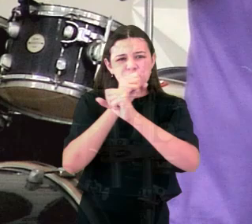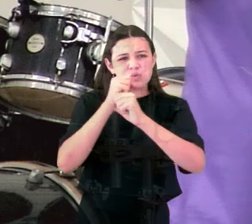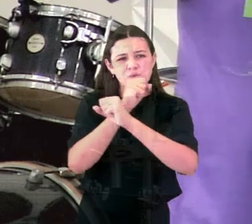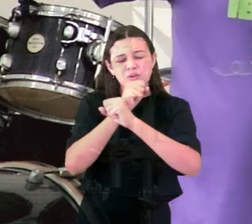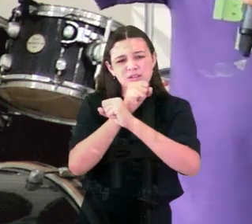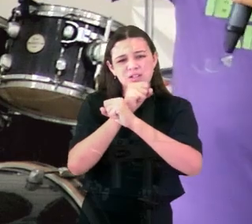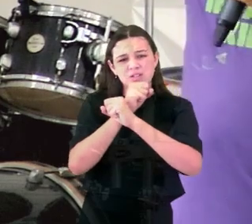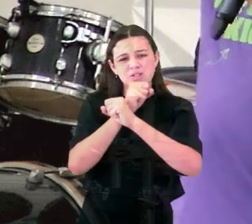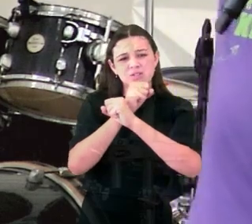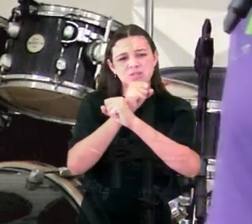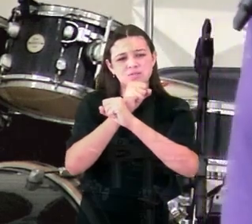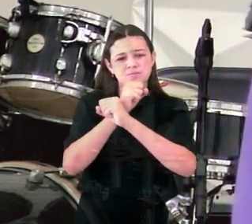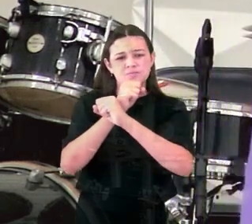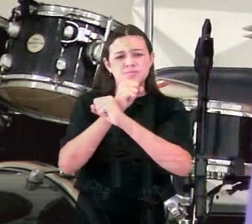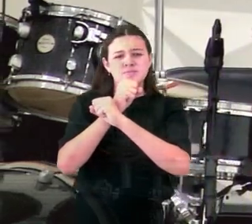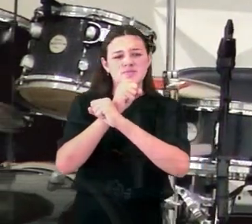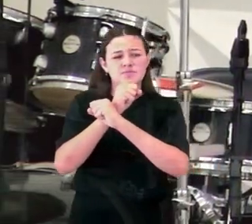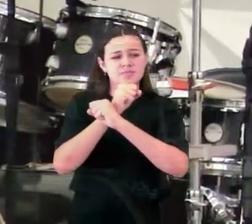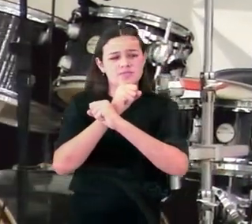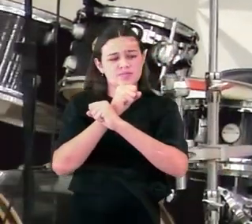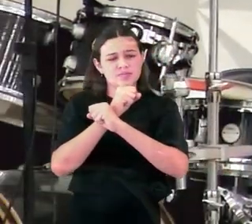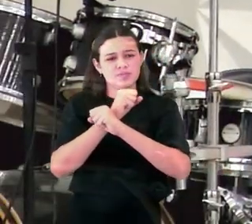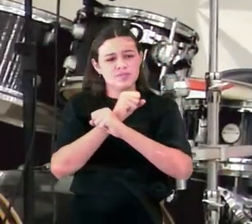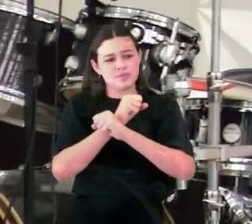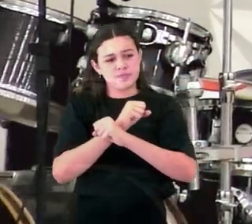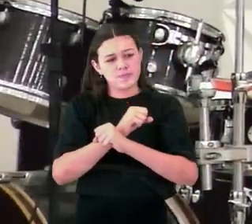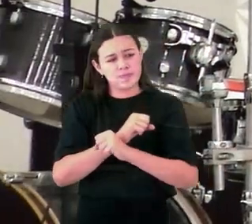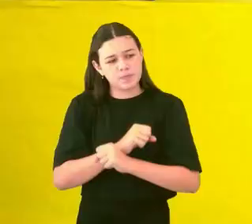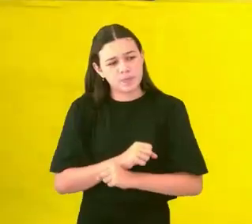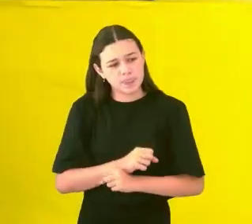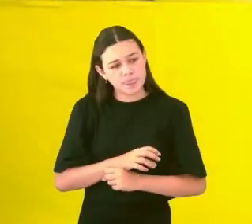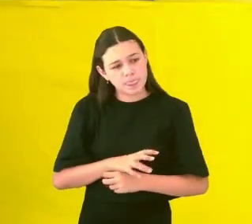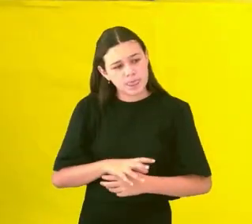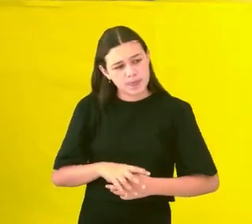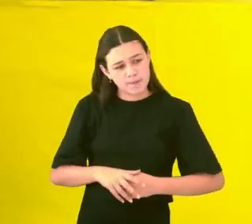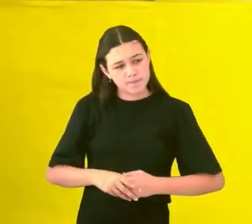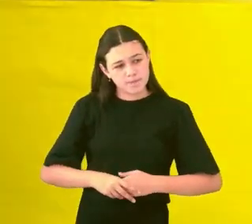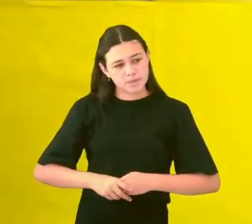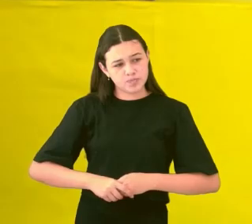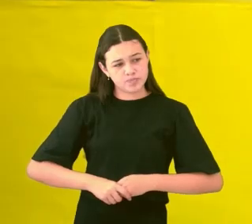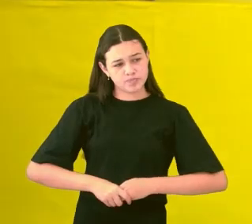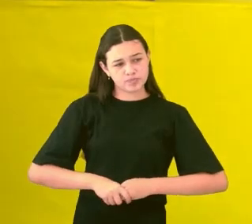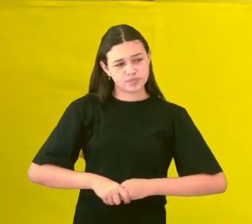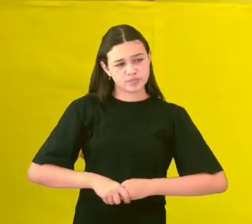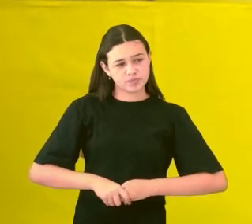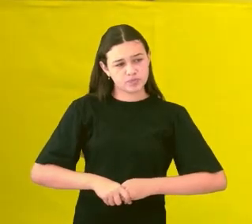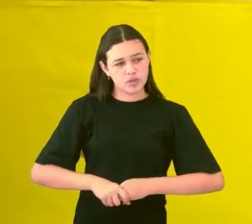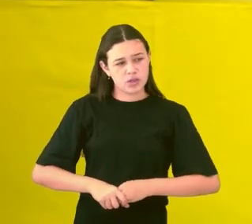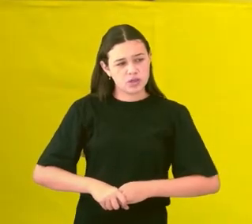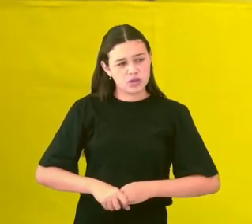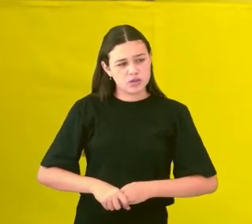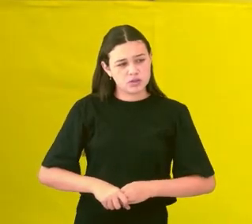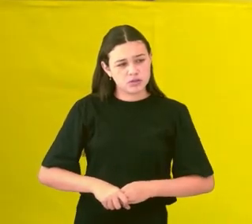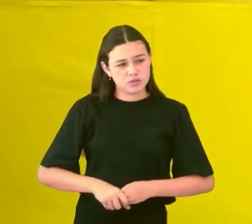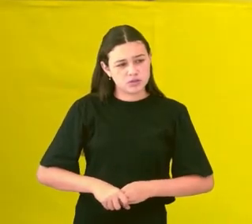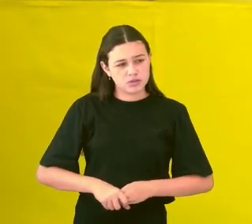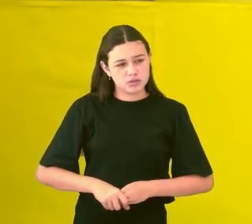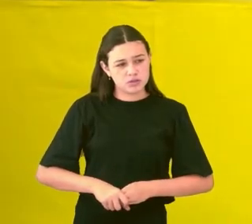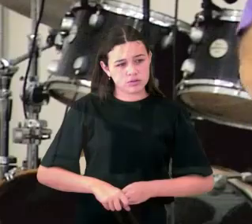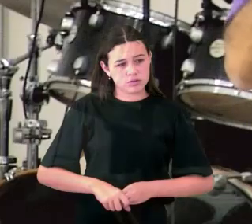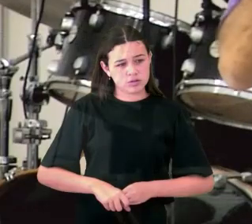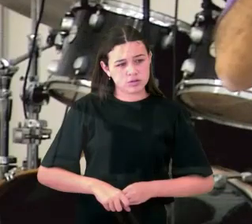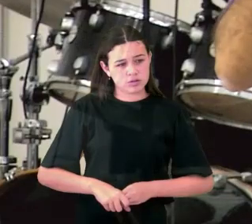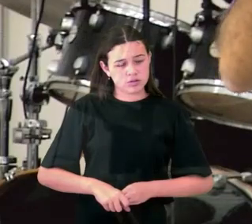vida. Essa palavra que aqui é traduzida por pairava, é a palavra mirach efetri na língua hebraica, significa chocar.